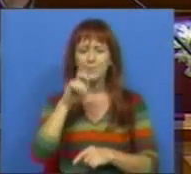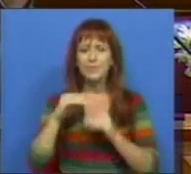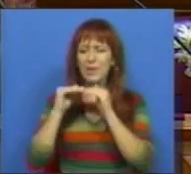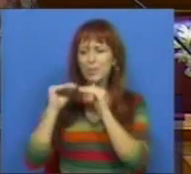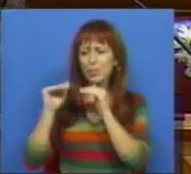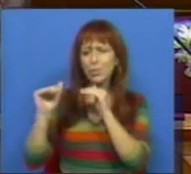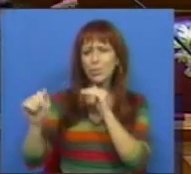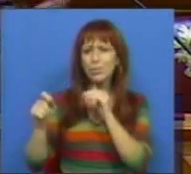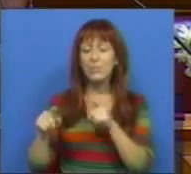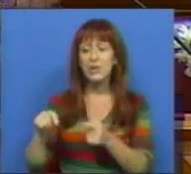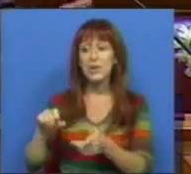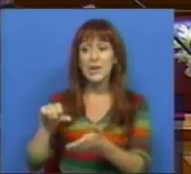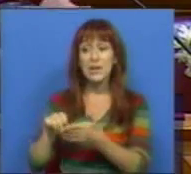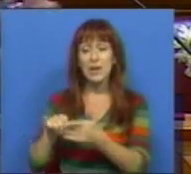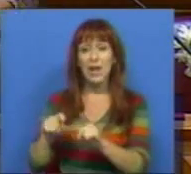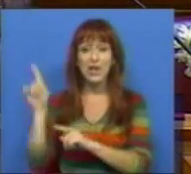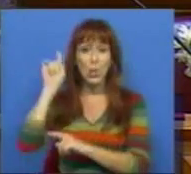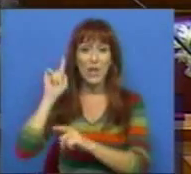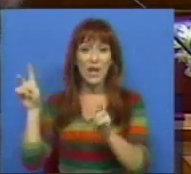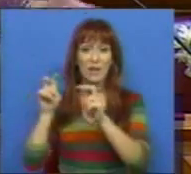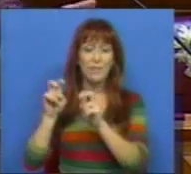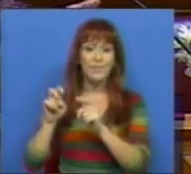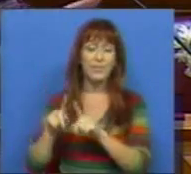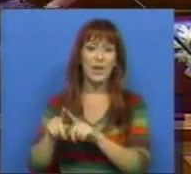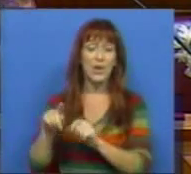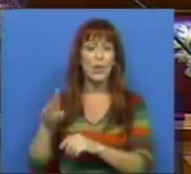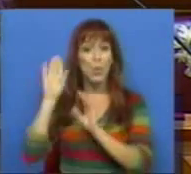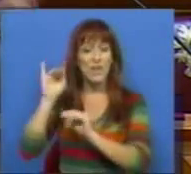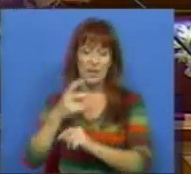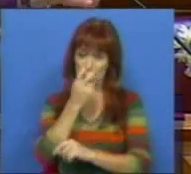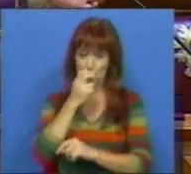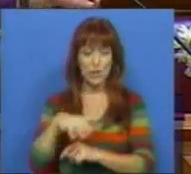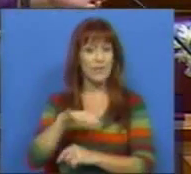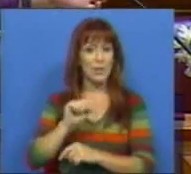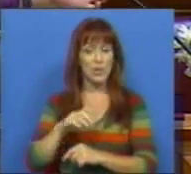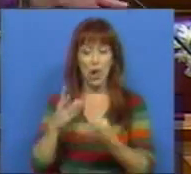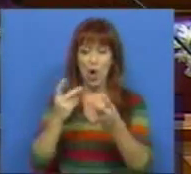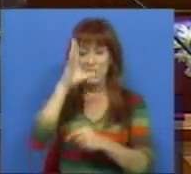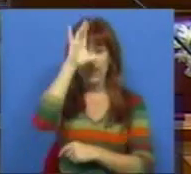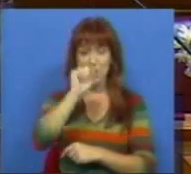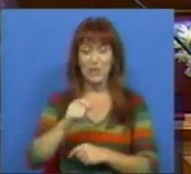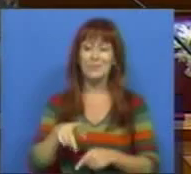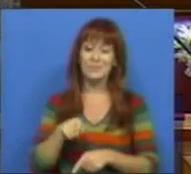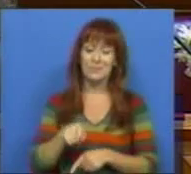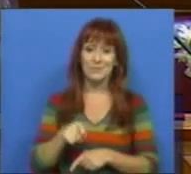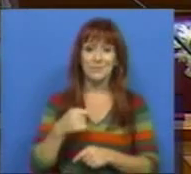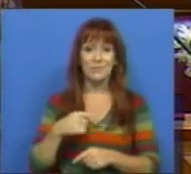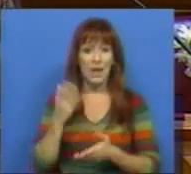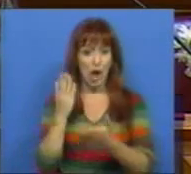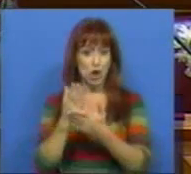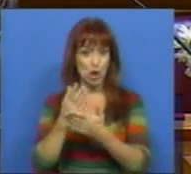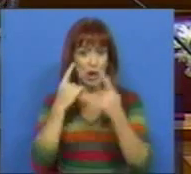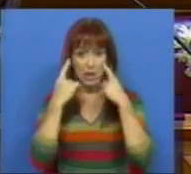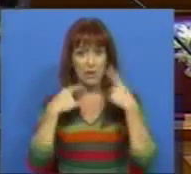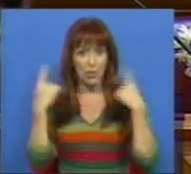de estabilidade como centrais para a qualidade de ensino é curioso que no âmbito do orçamento de Estado, no que toca à escola